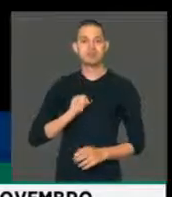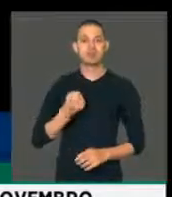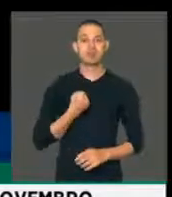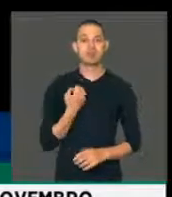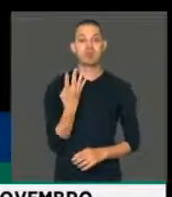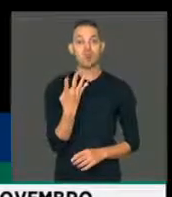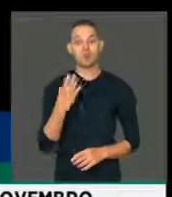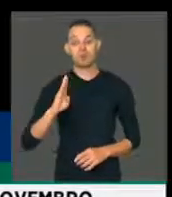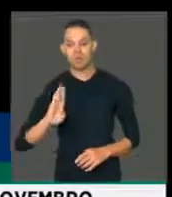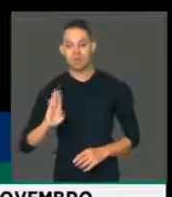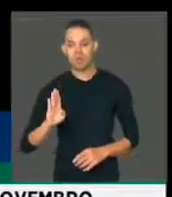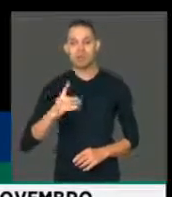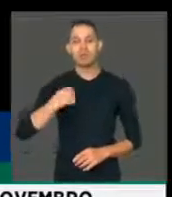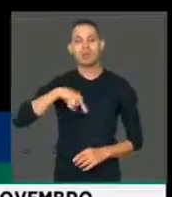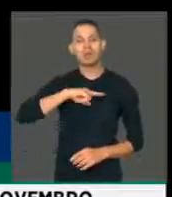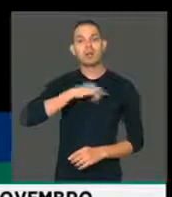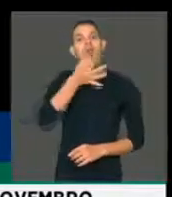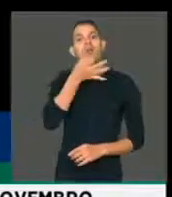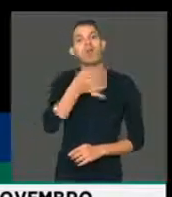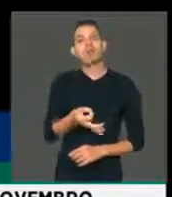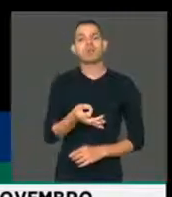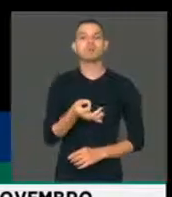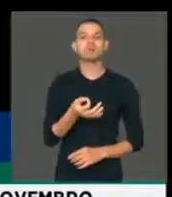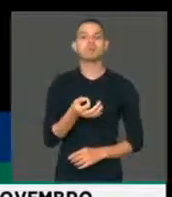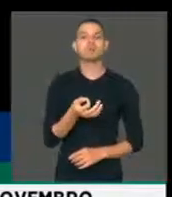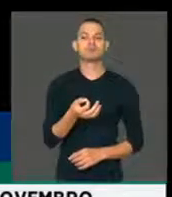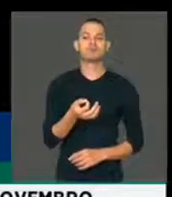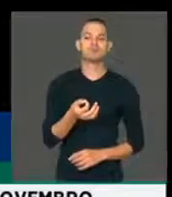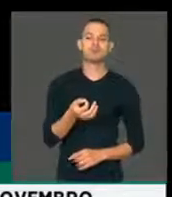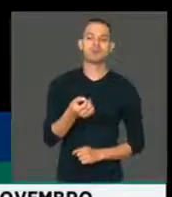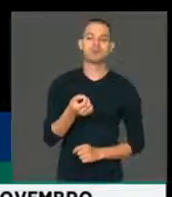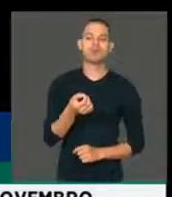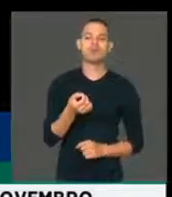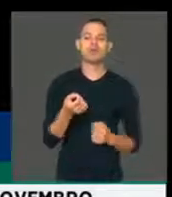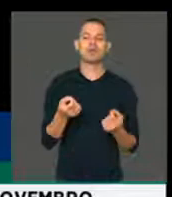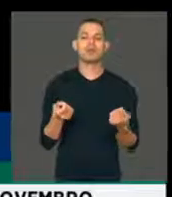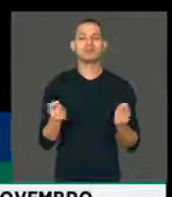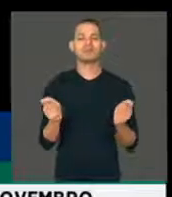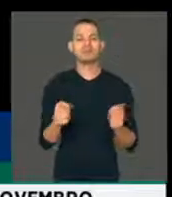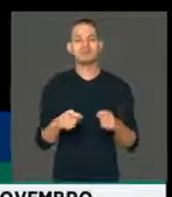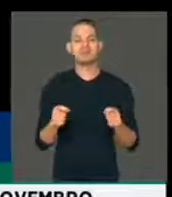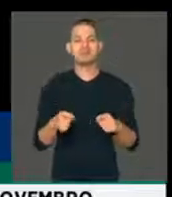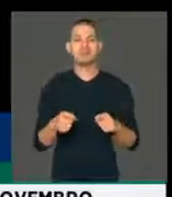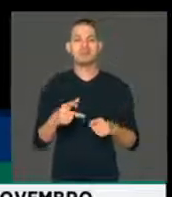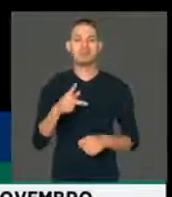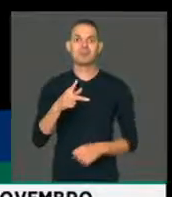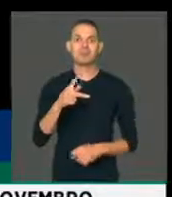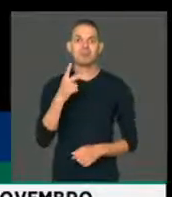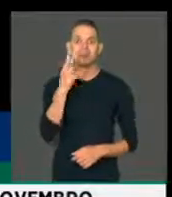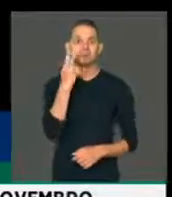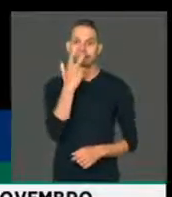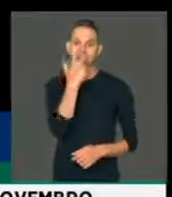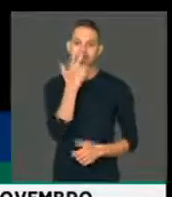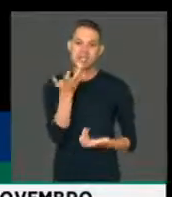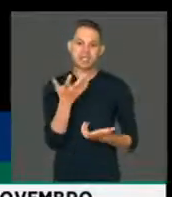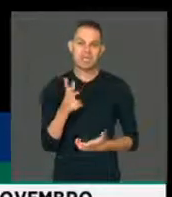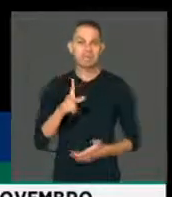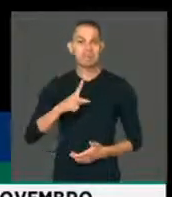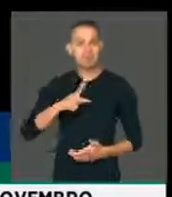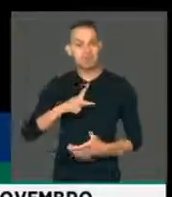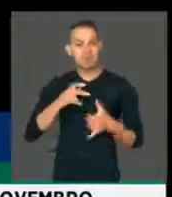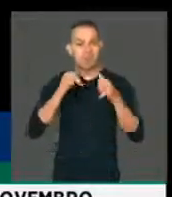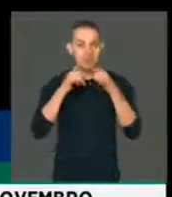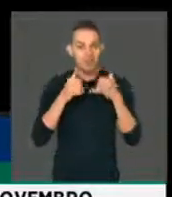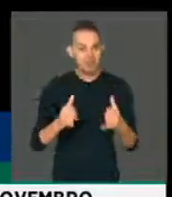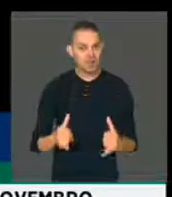que na nossa opinião abre espaço, margem para privatização da energia elétrica, é um